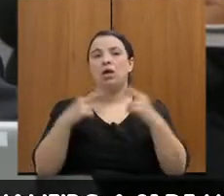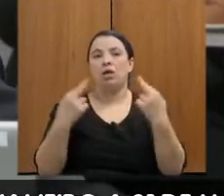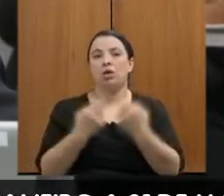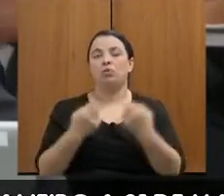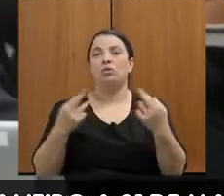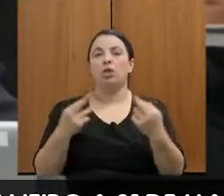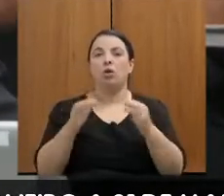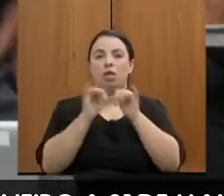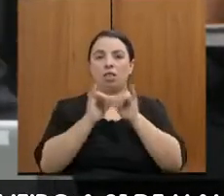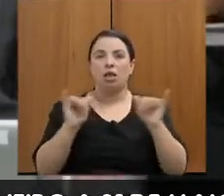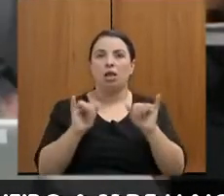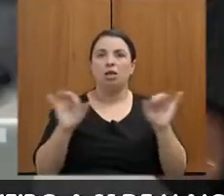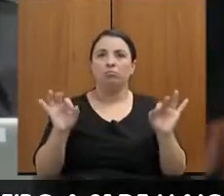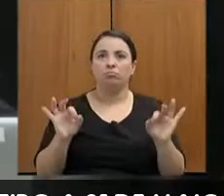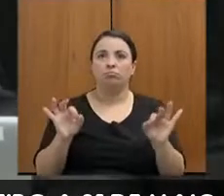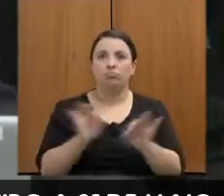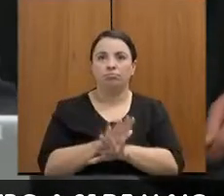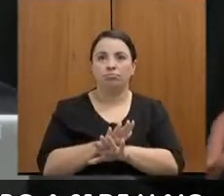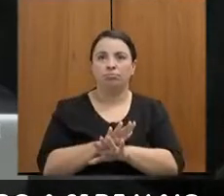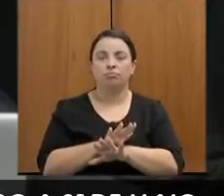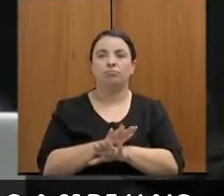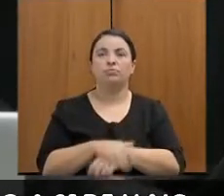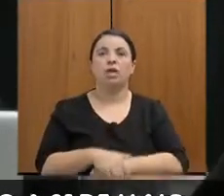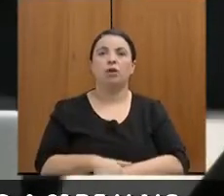a comissão.